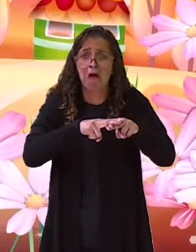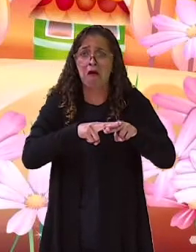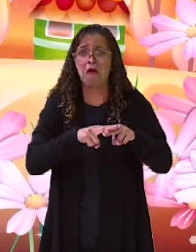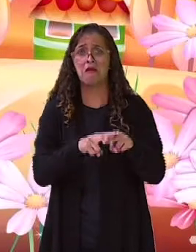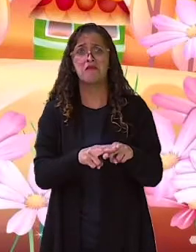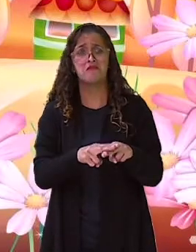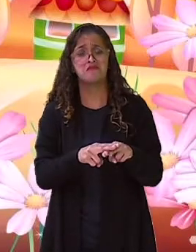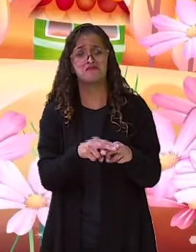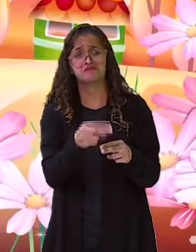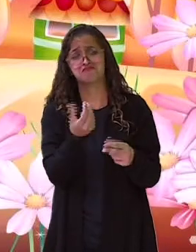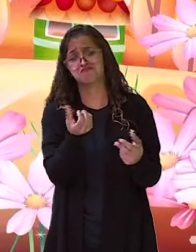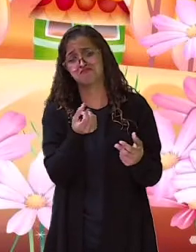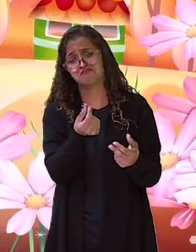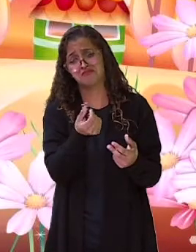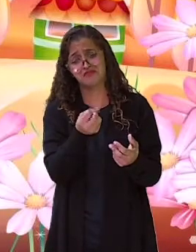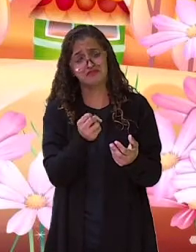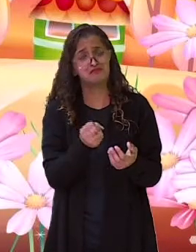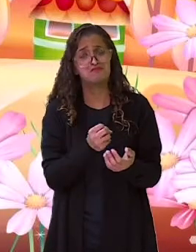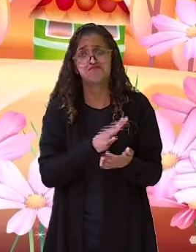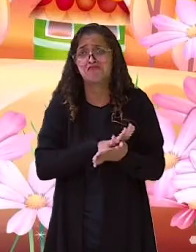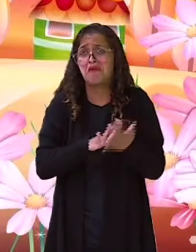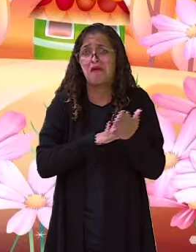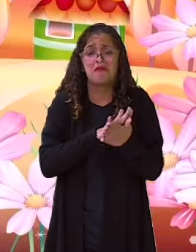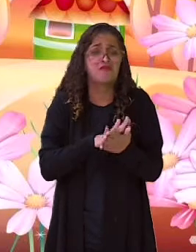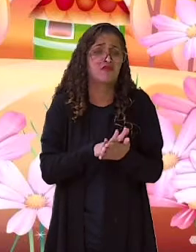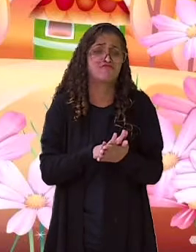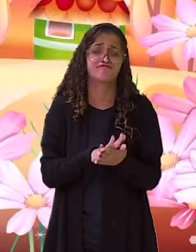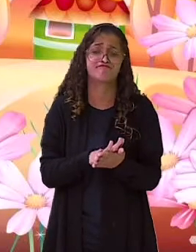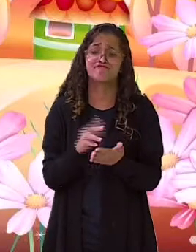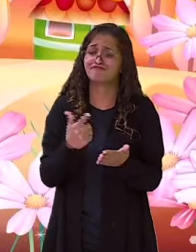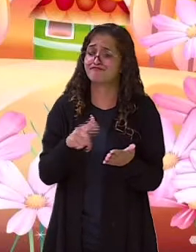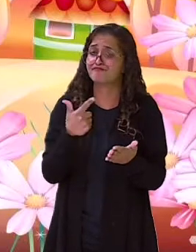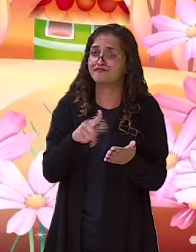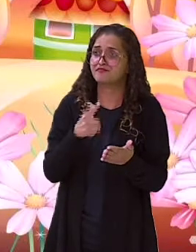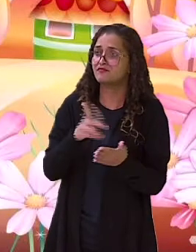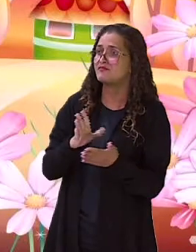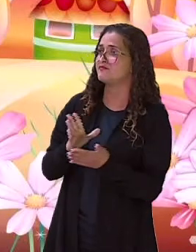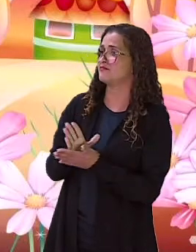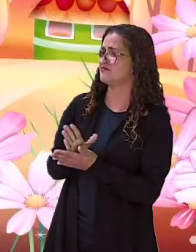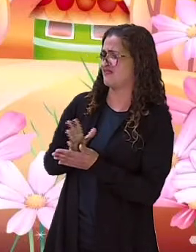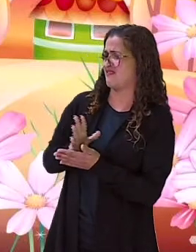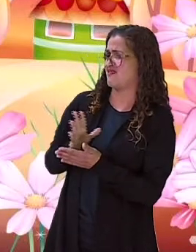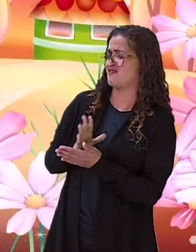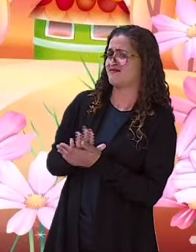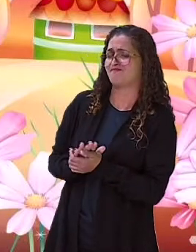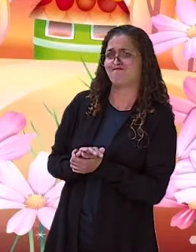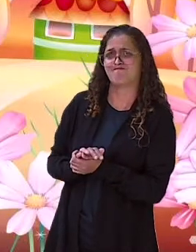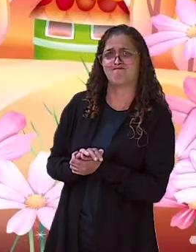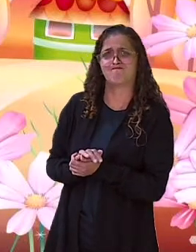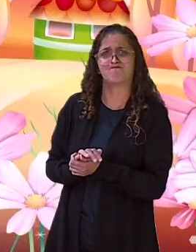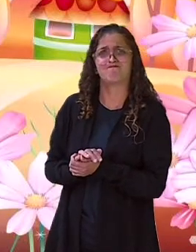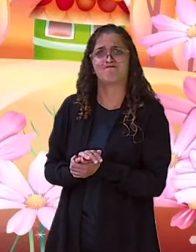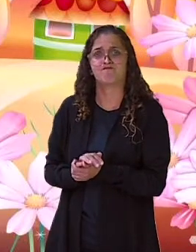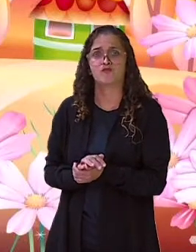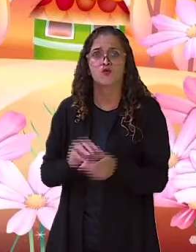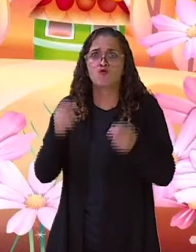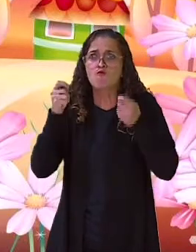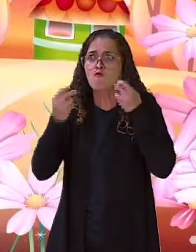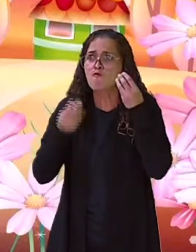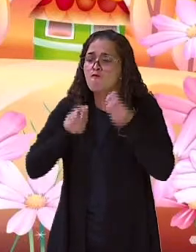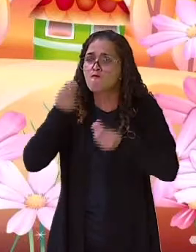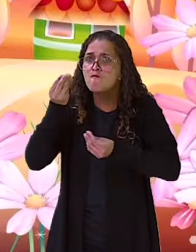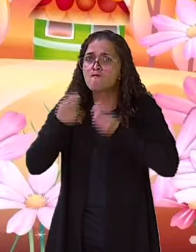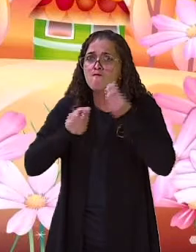olhando para o outro lado. E a riqueza ficou inconformada. Mas isso é uma vergonha